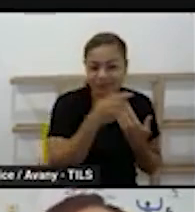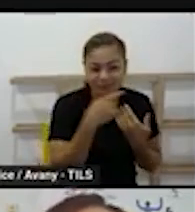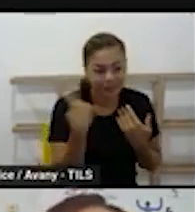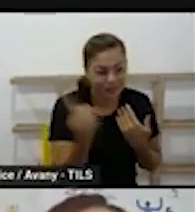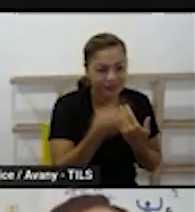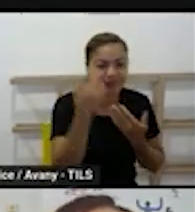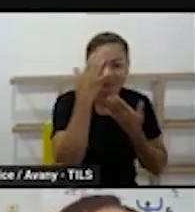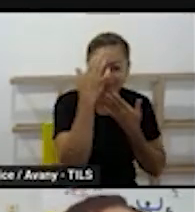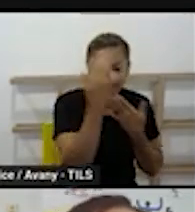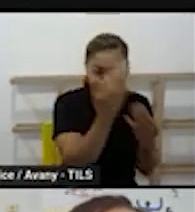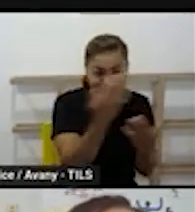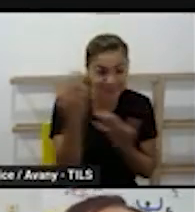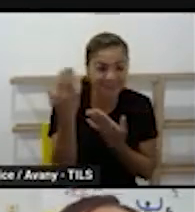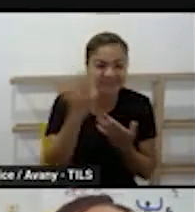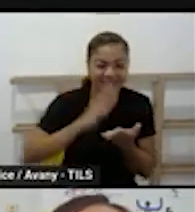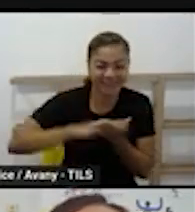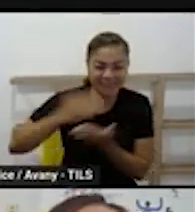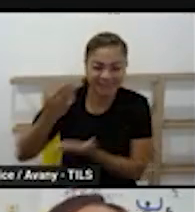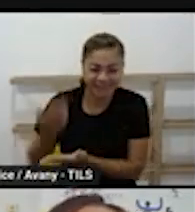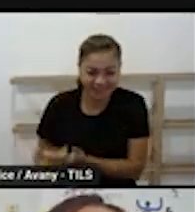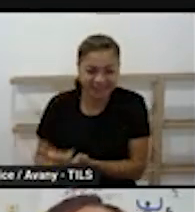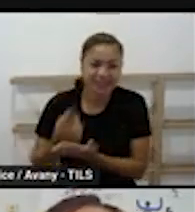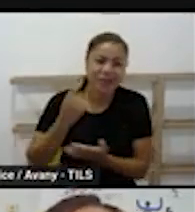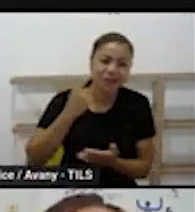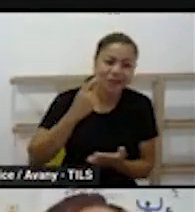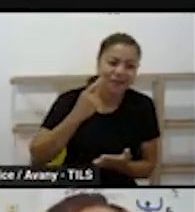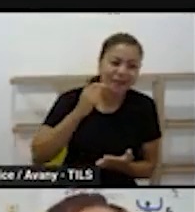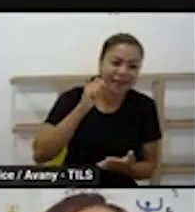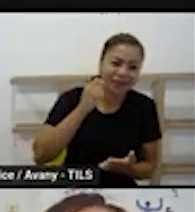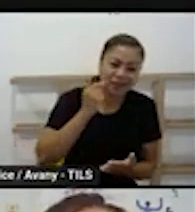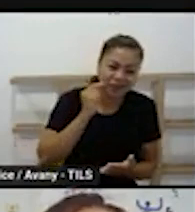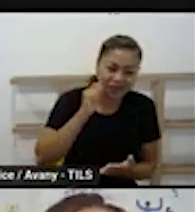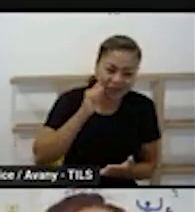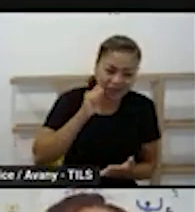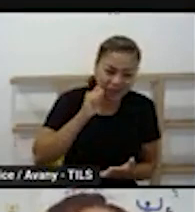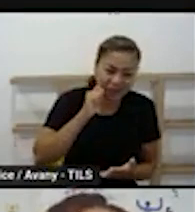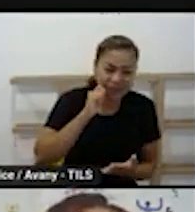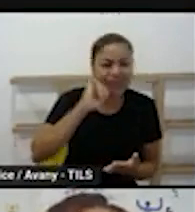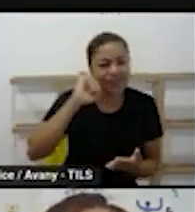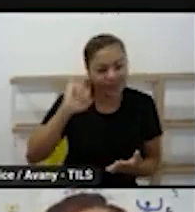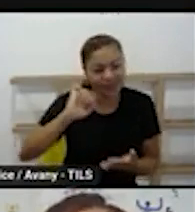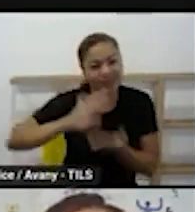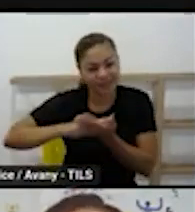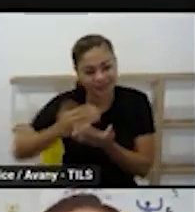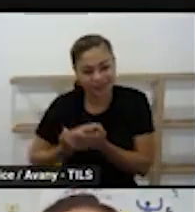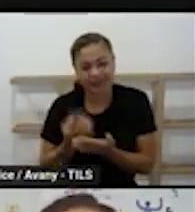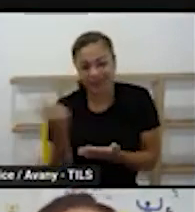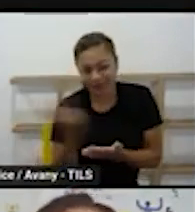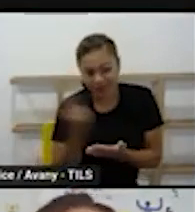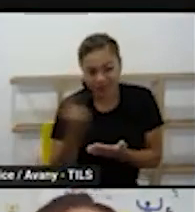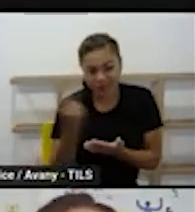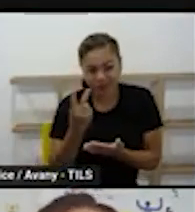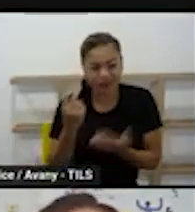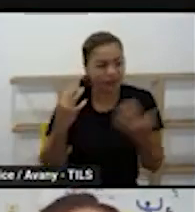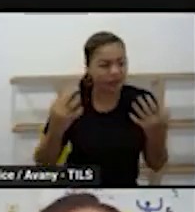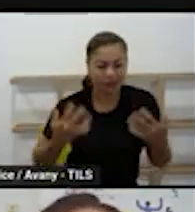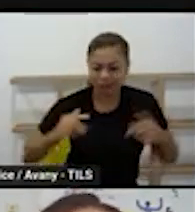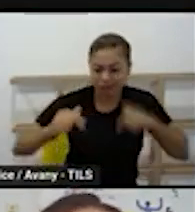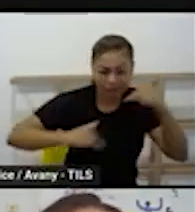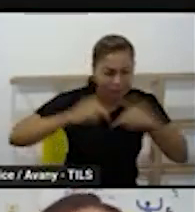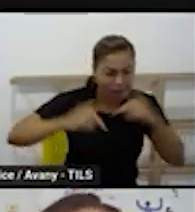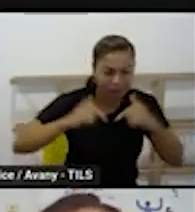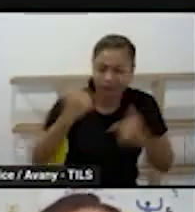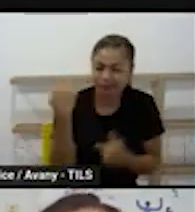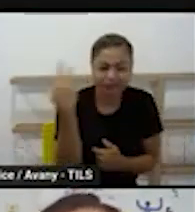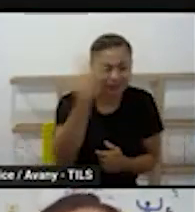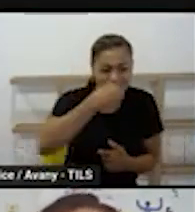essas intérpretes lindas Annalice e Avani pelo lindo trabalho parabéns meninas quero agradecer a Gabriel aqui do